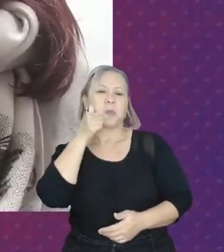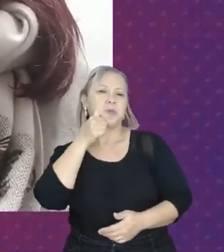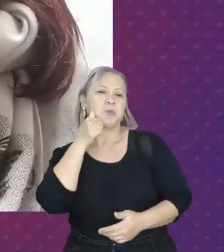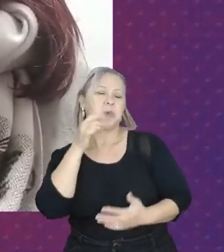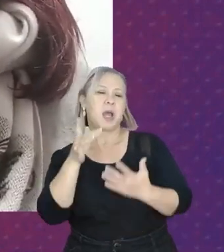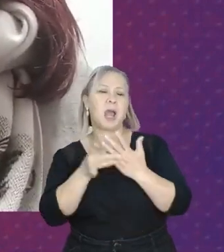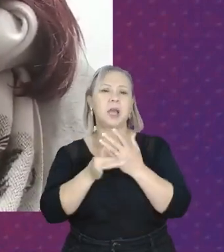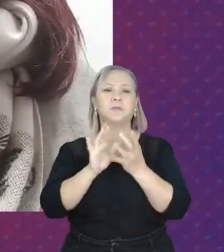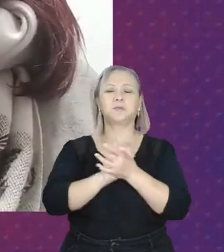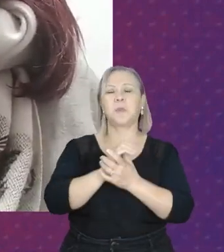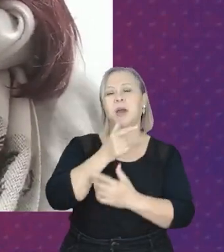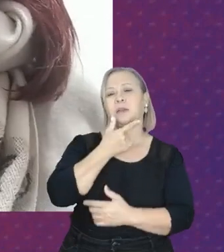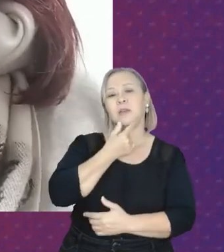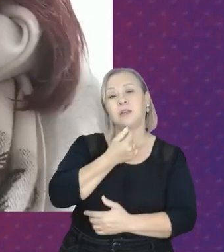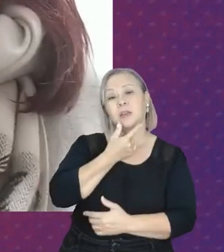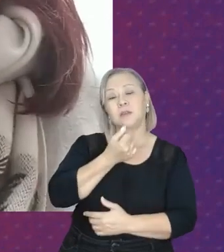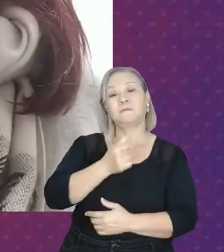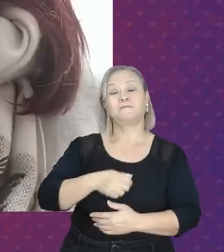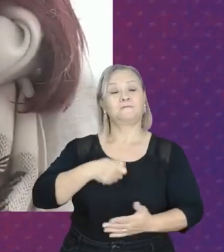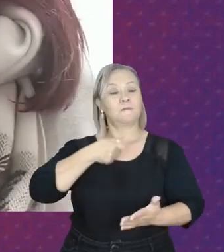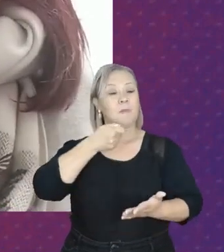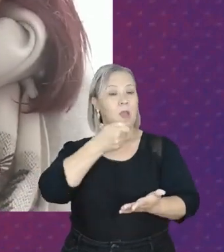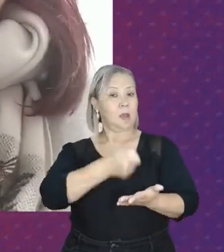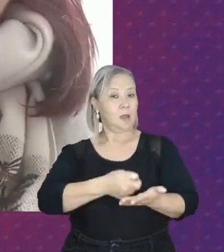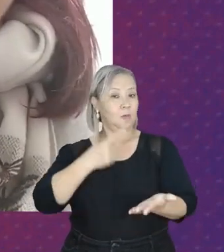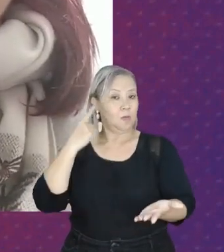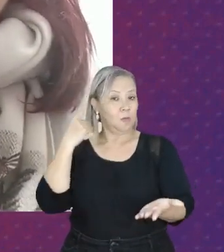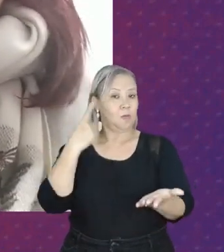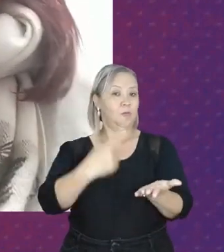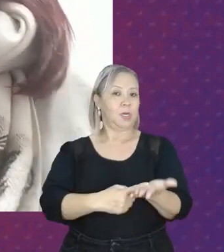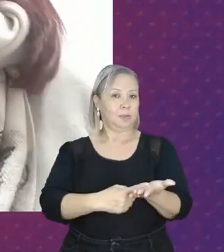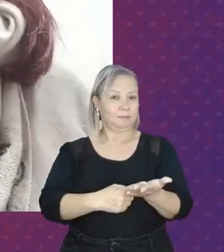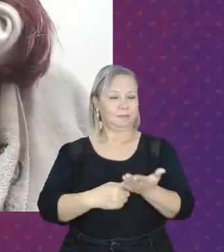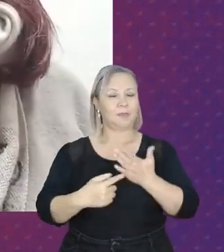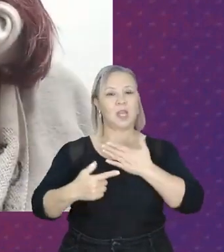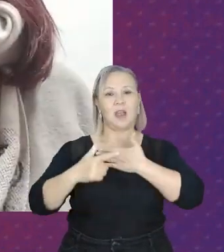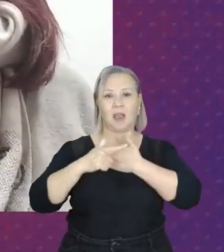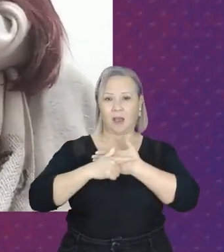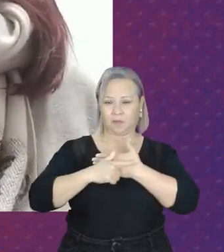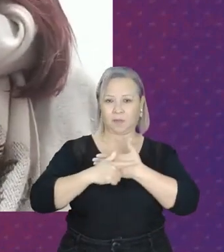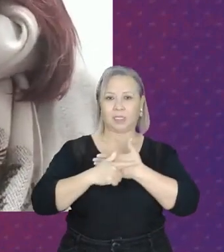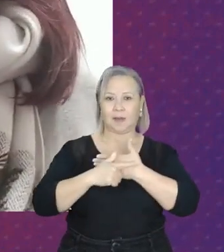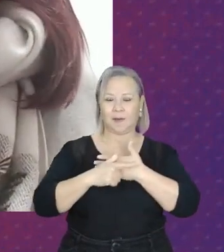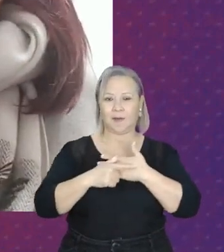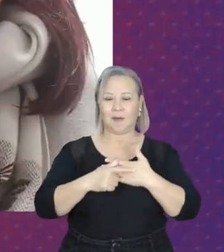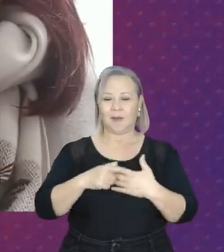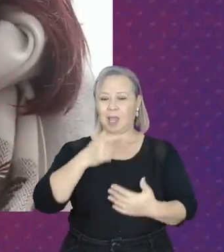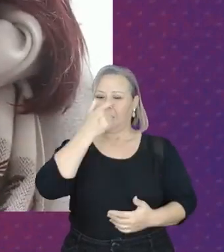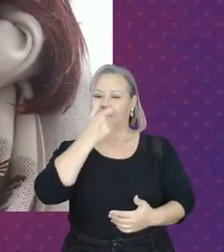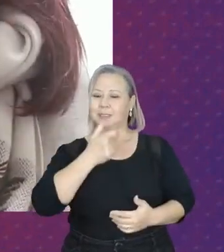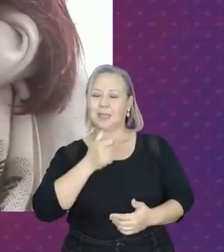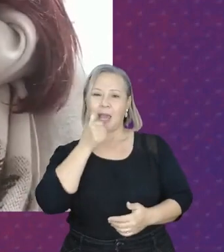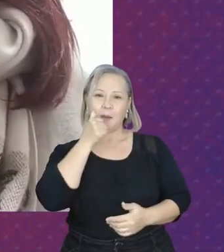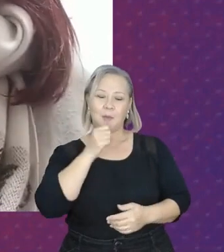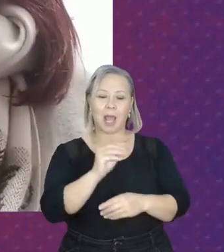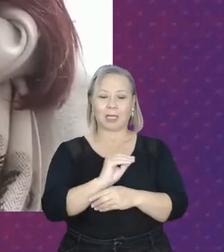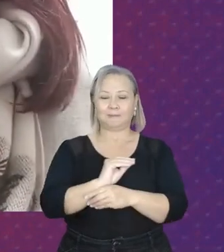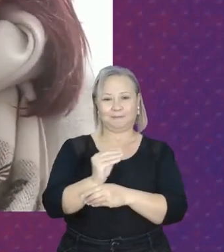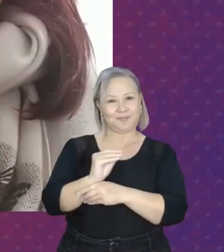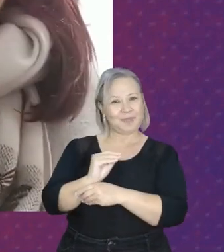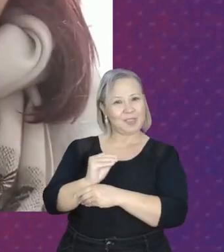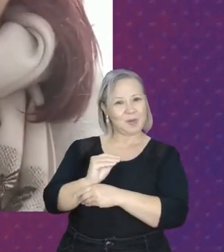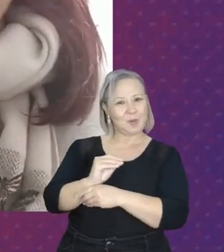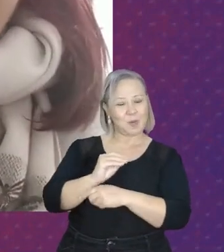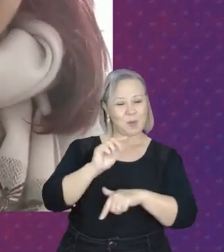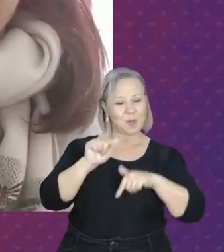cumprir a função de ser a mulher que cuida do